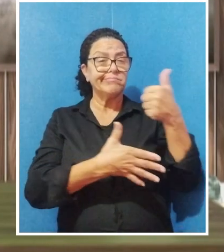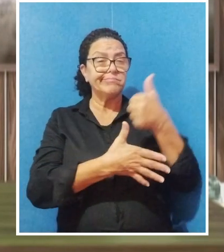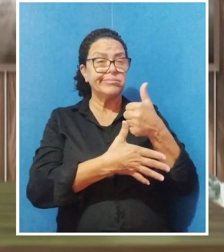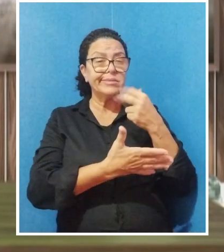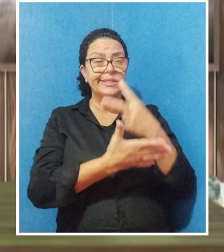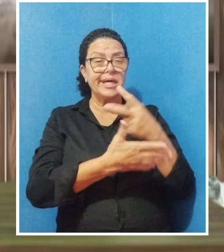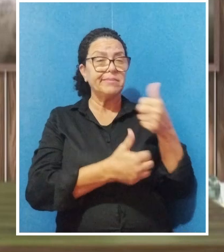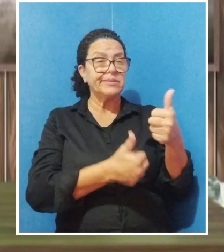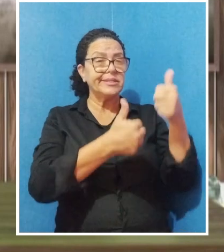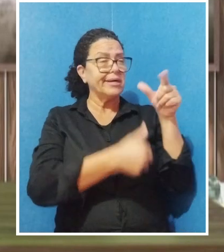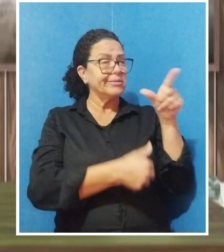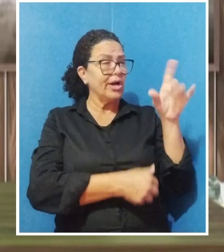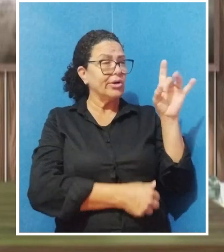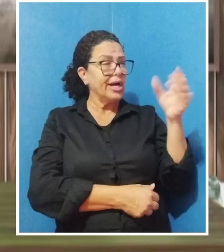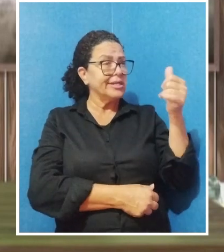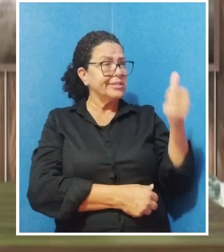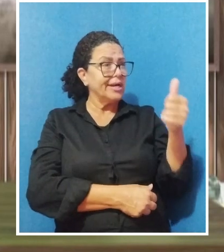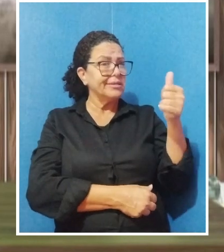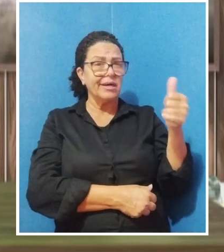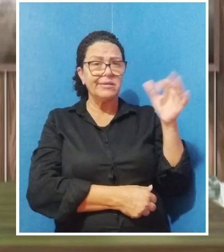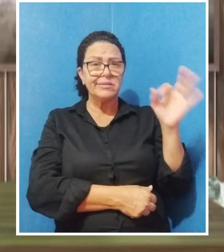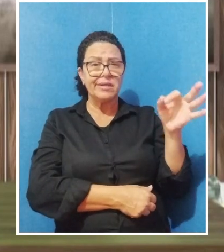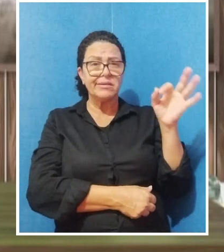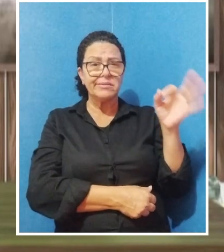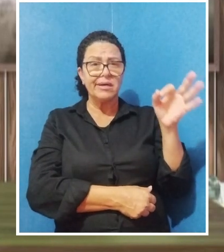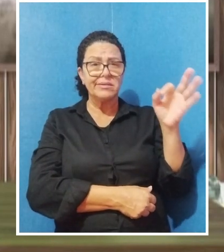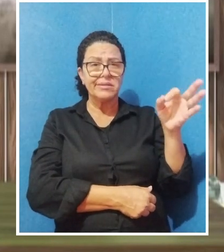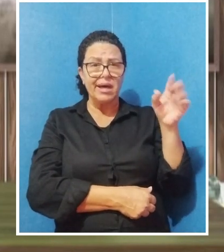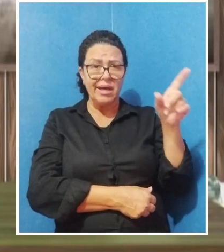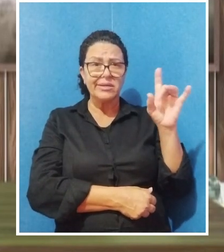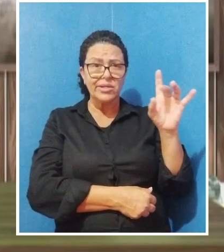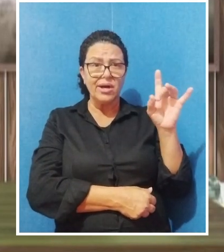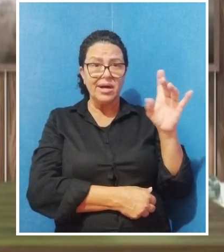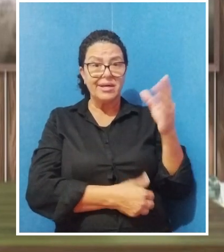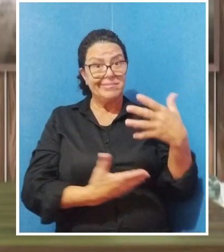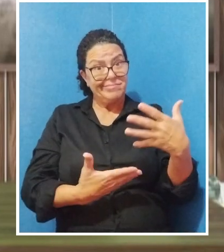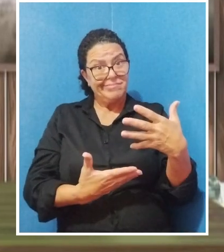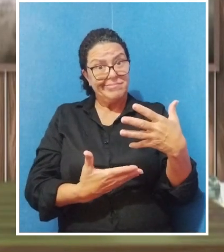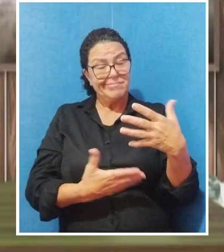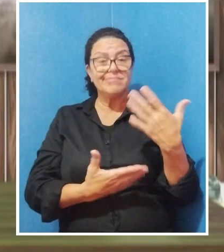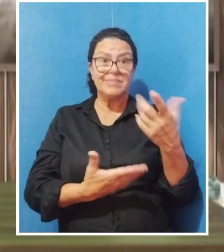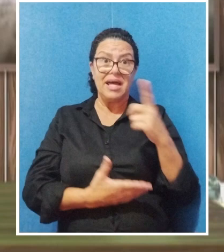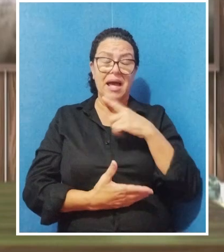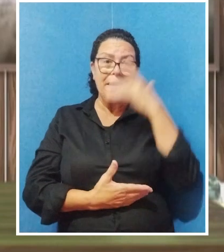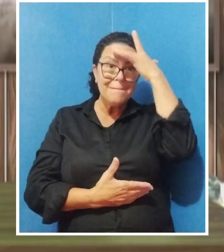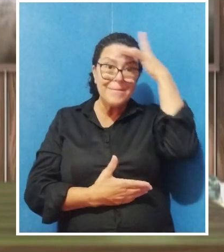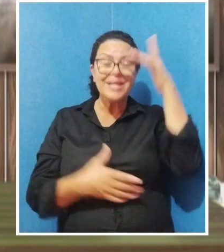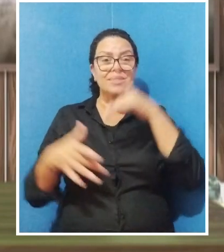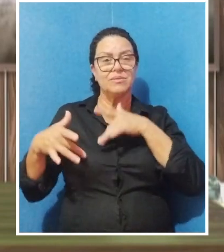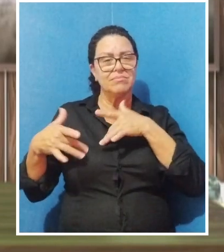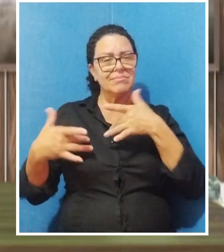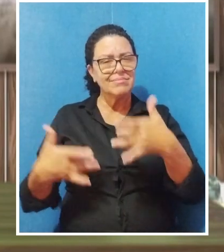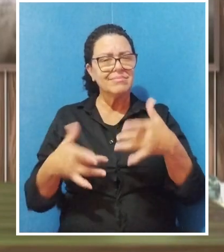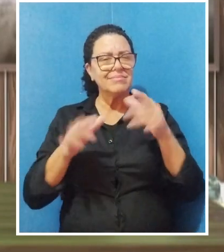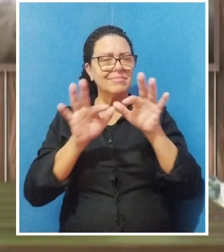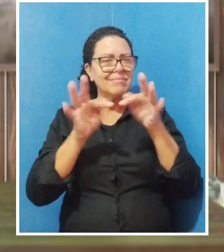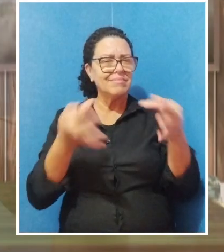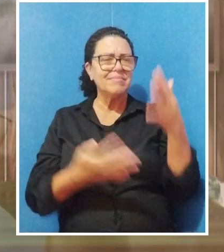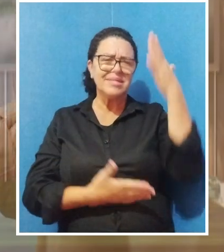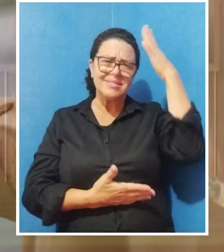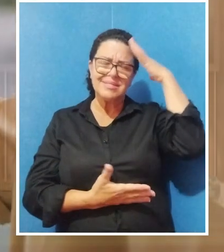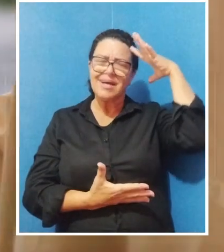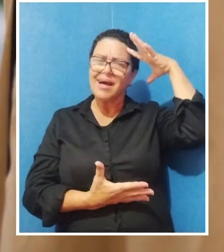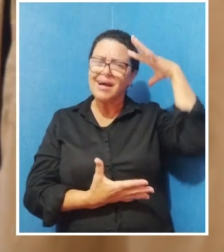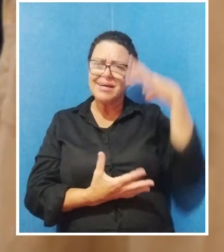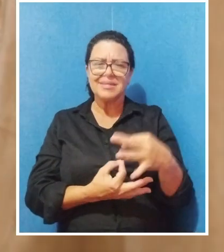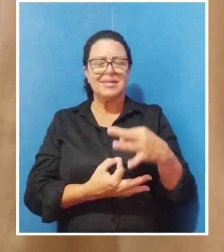Ele quer estar certo, estar sempre certo. É isso que ele quer. A pessoa humilde sabe compreender.